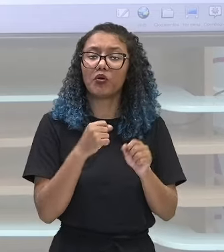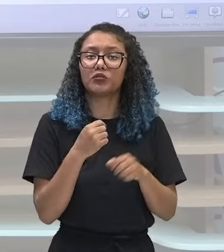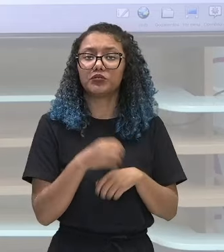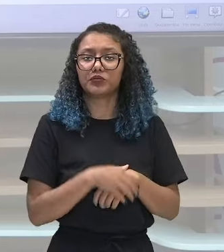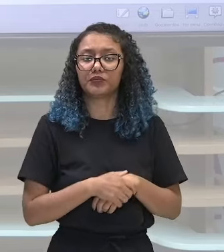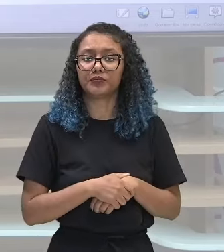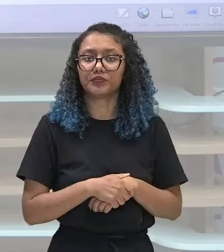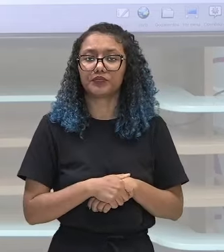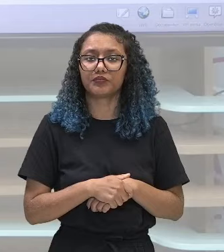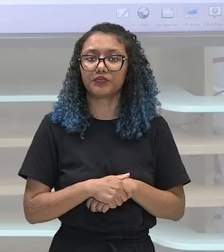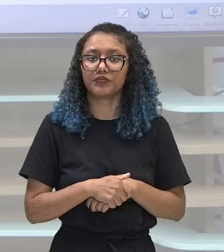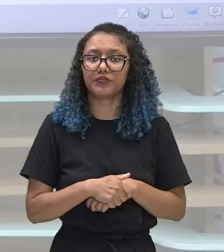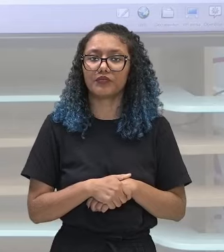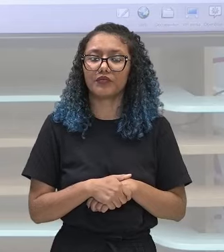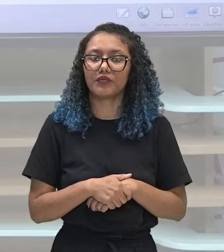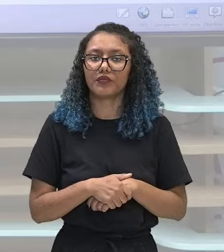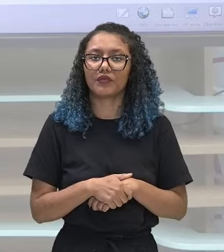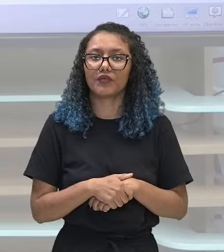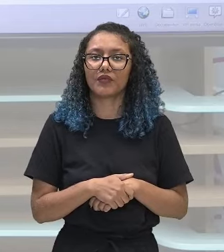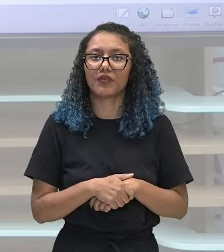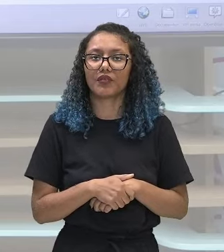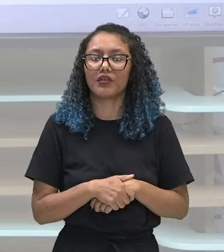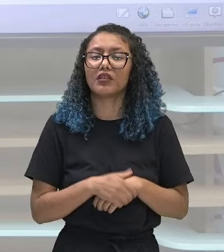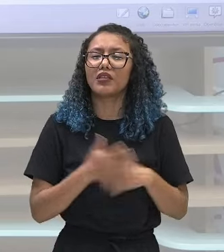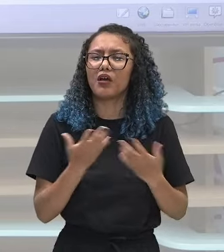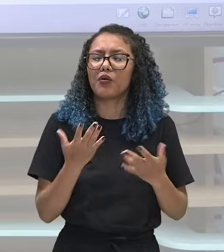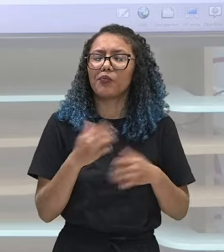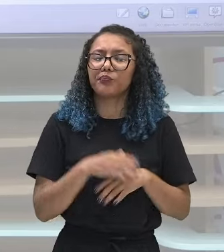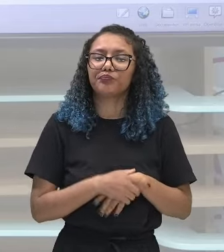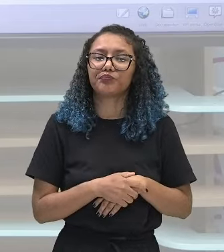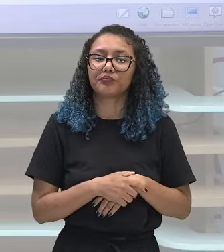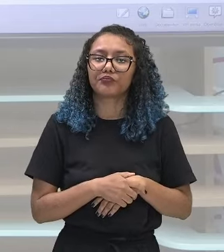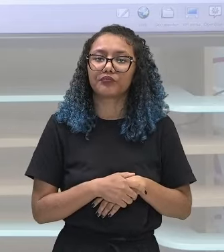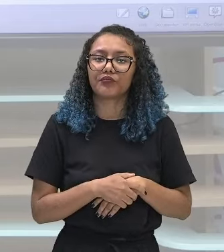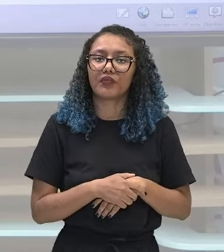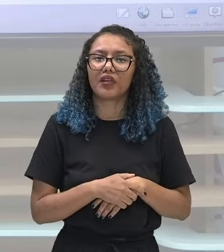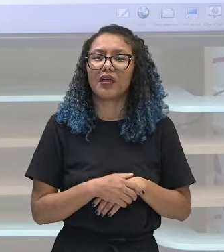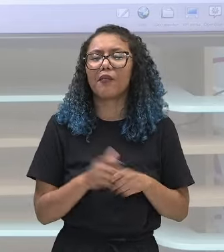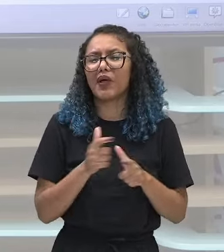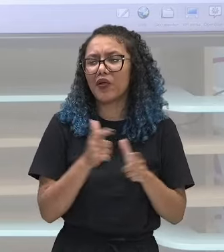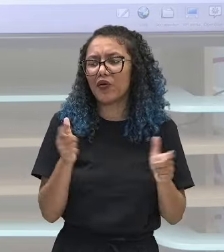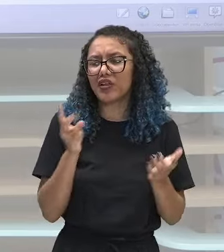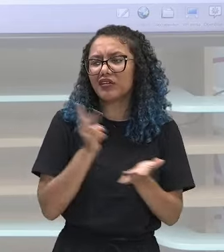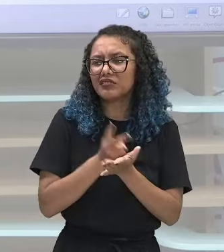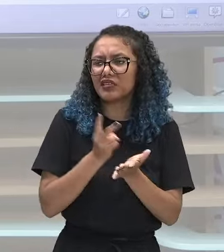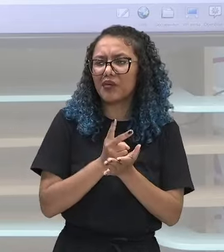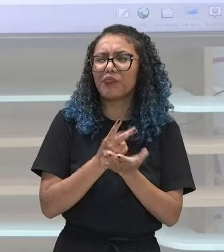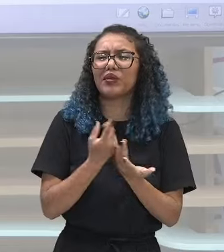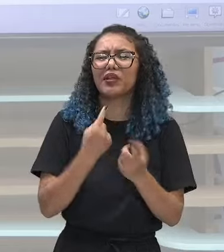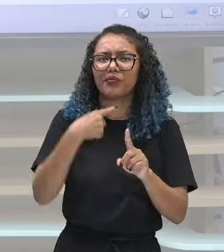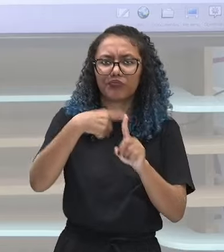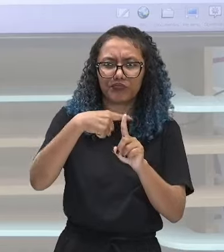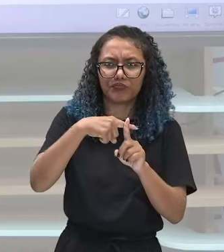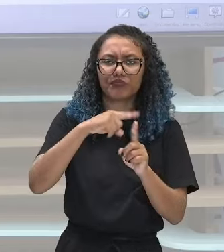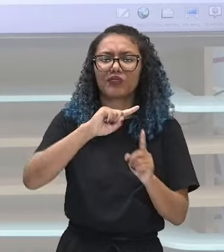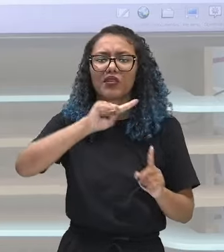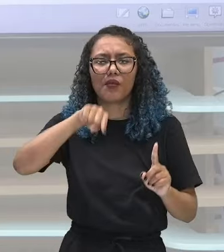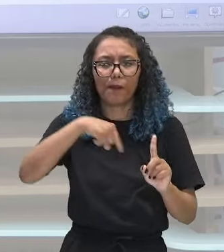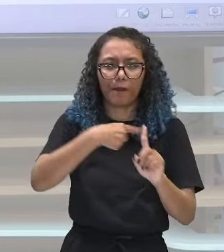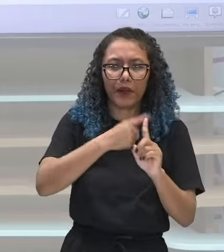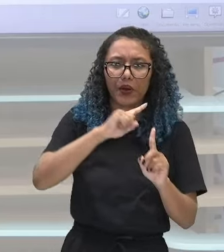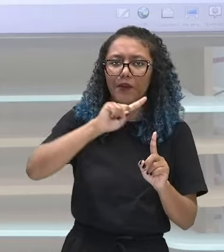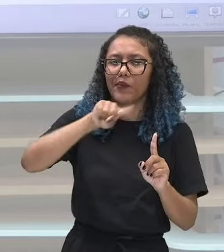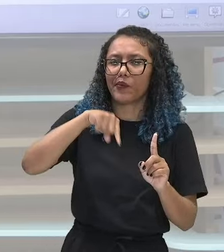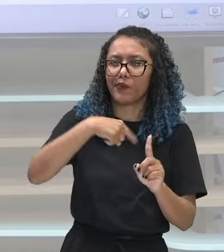ser negativa. A gente geralmente trabalha com uma razão positiva. gente sempre vai somando valores aos termos